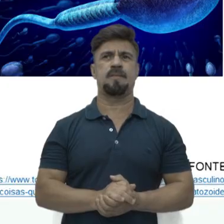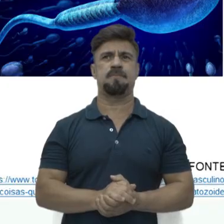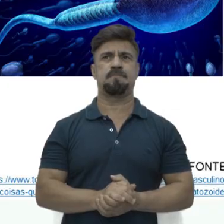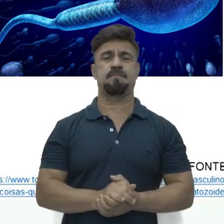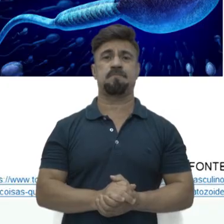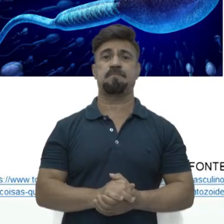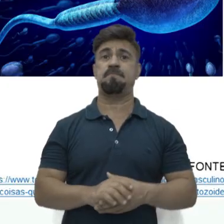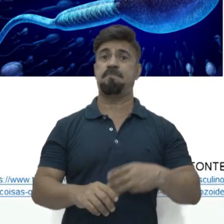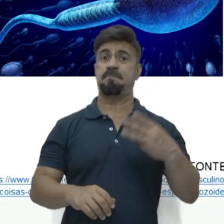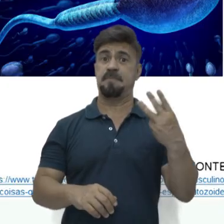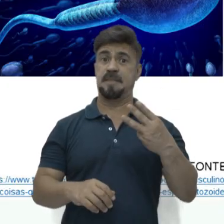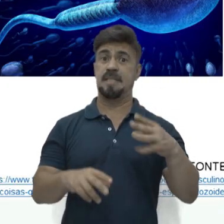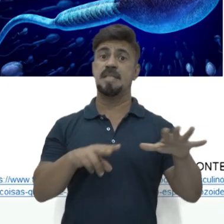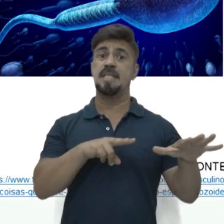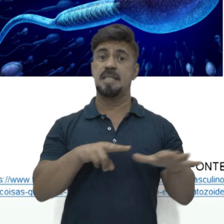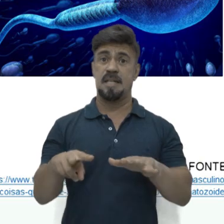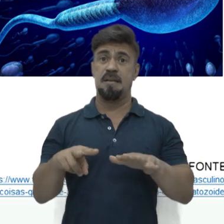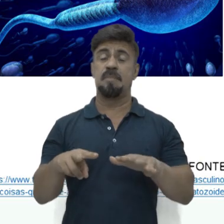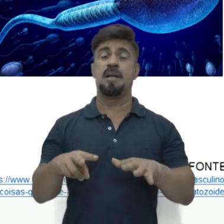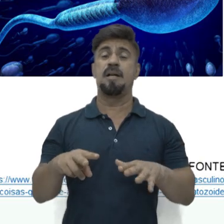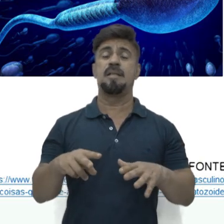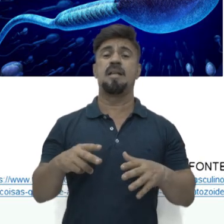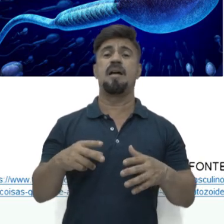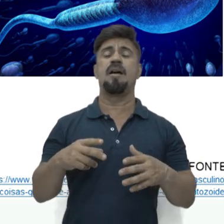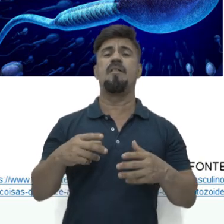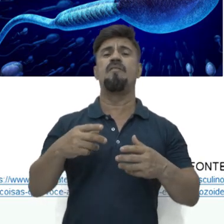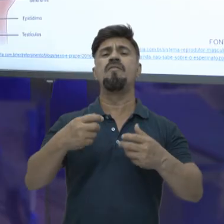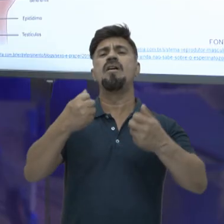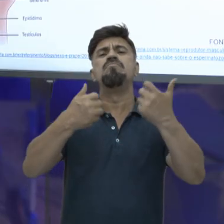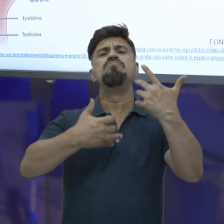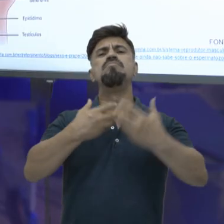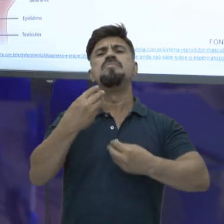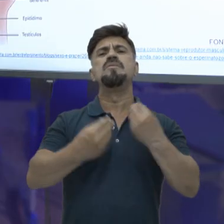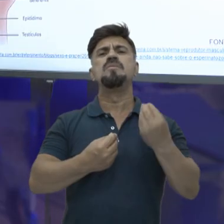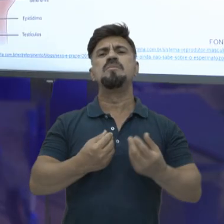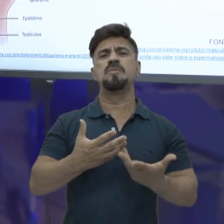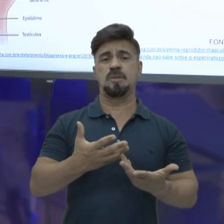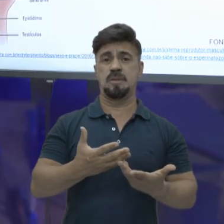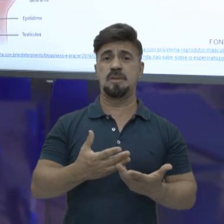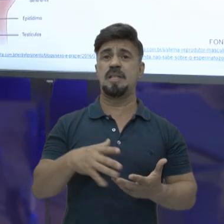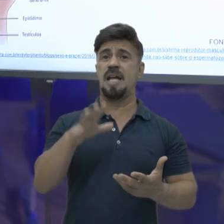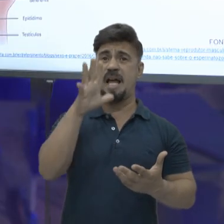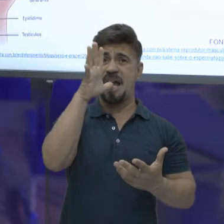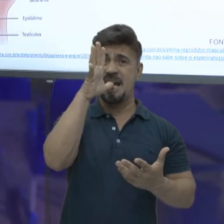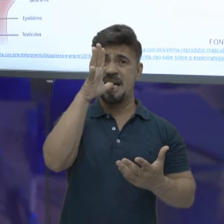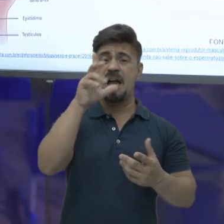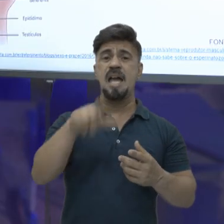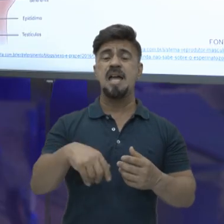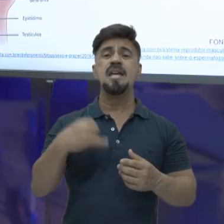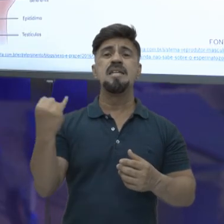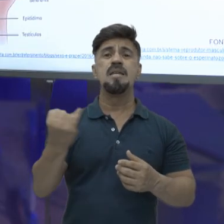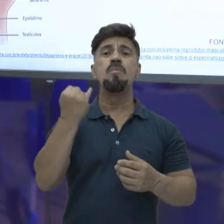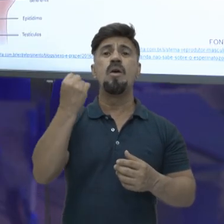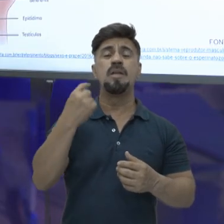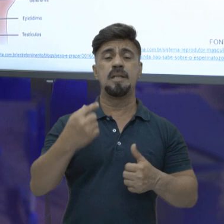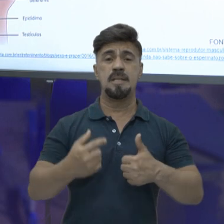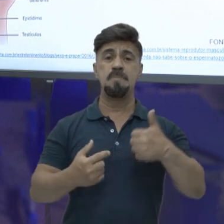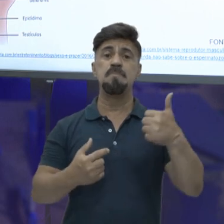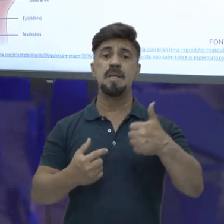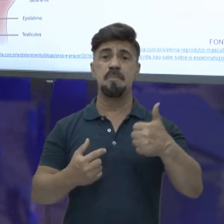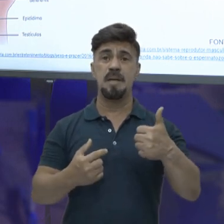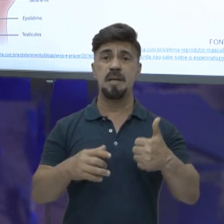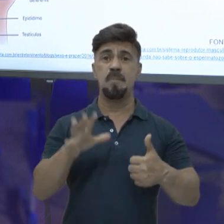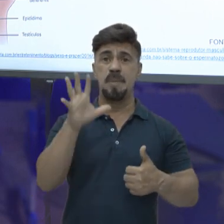Na terceira semana, gente, então, fala sobre o sistema reprodutor masculino. Muita coisa que é importante ser comentada. Primeiro,